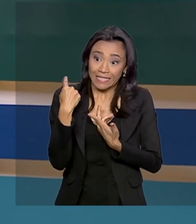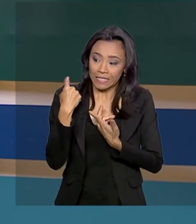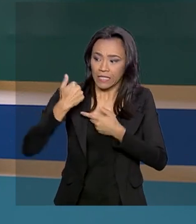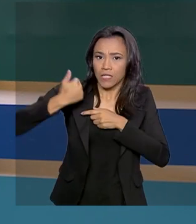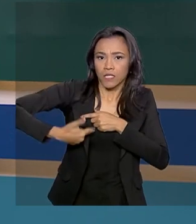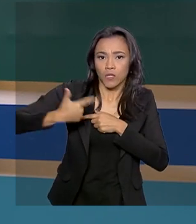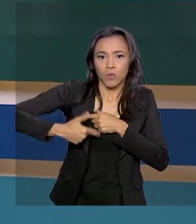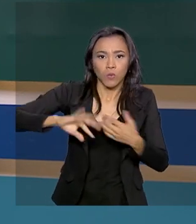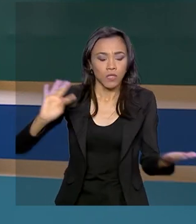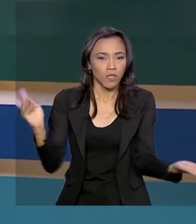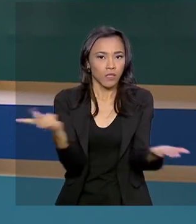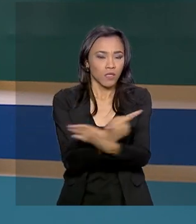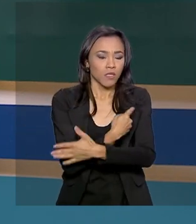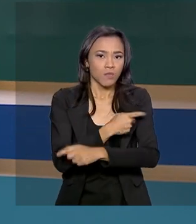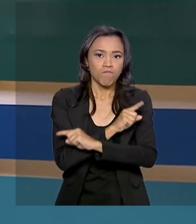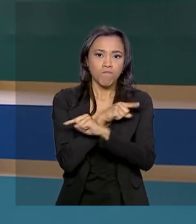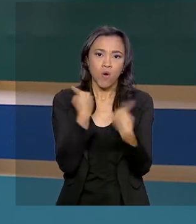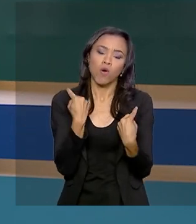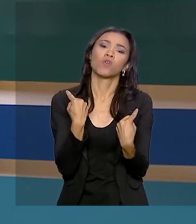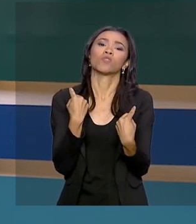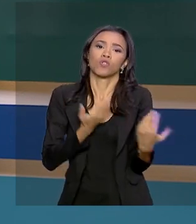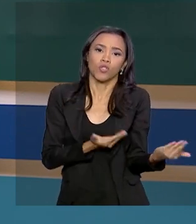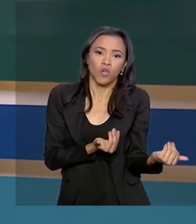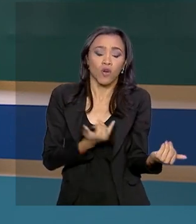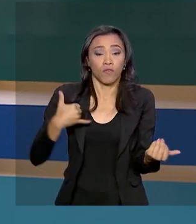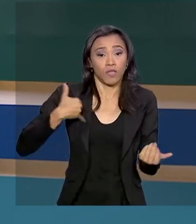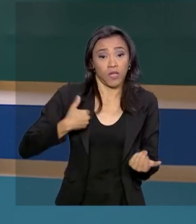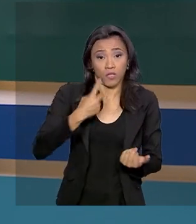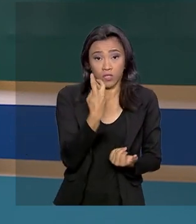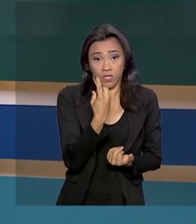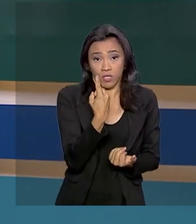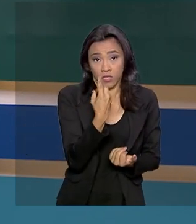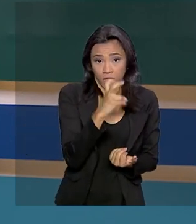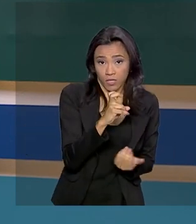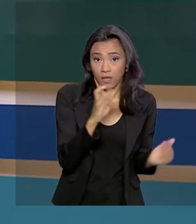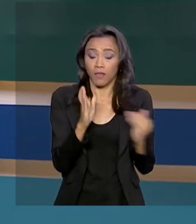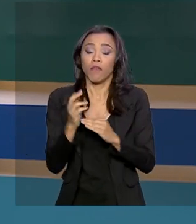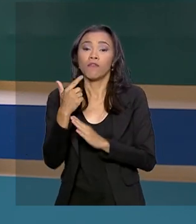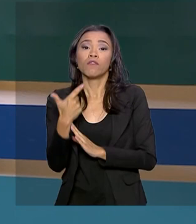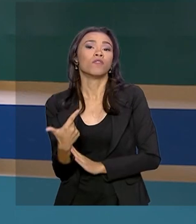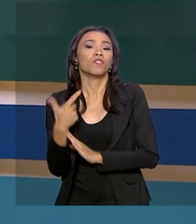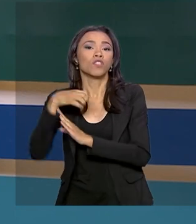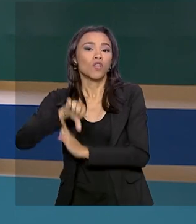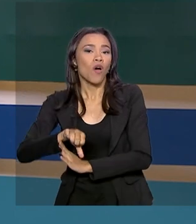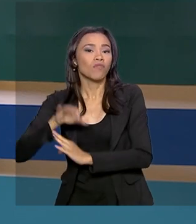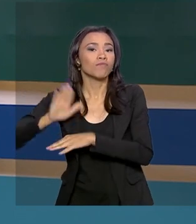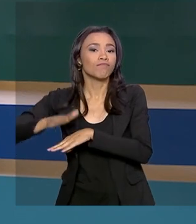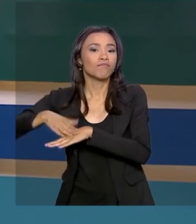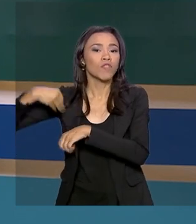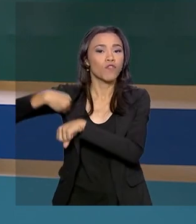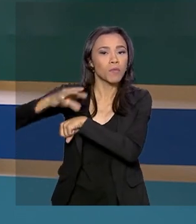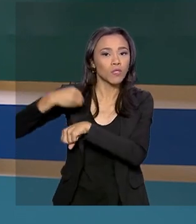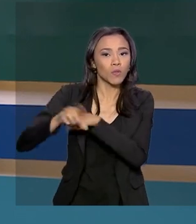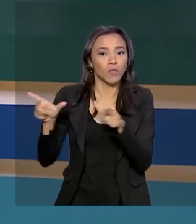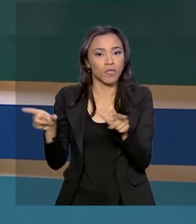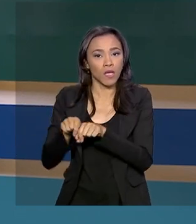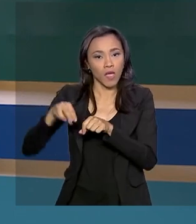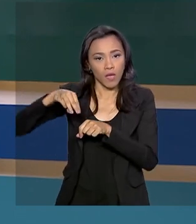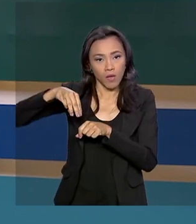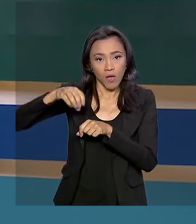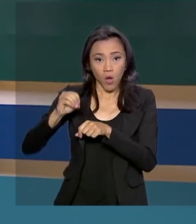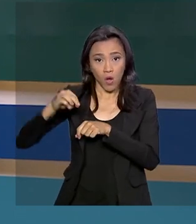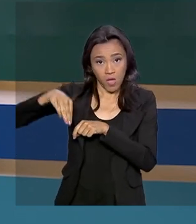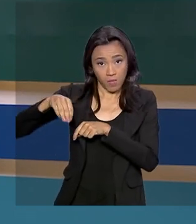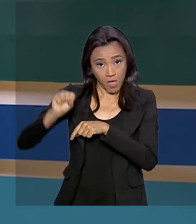segunda causa de morte entre jovens de 15 a 29 anos, segundo a Organização Mundial da Saúde. E este mês é